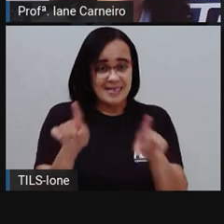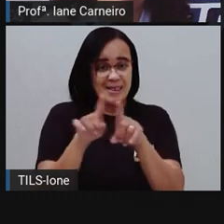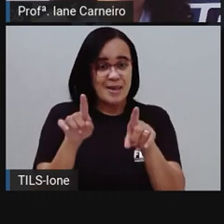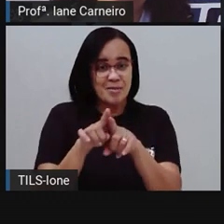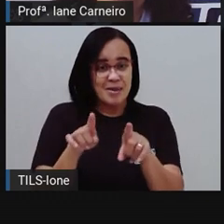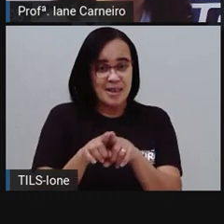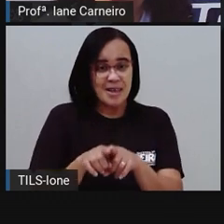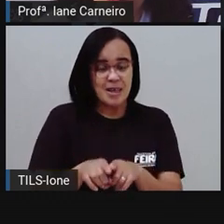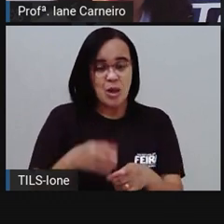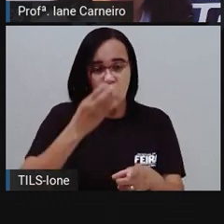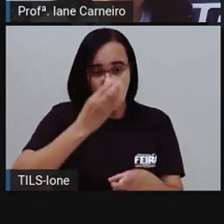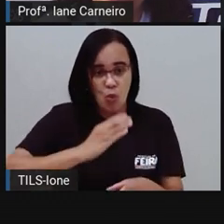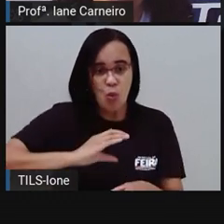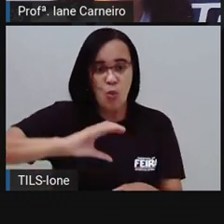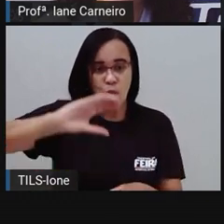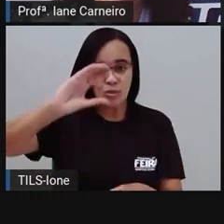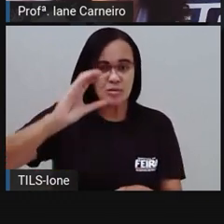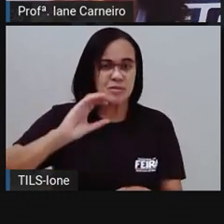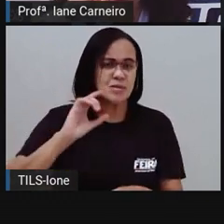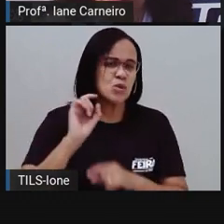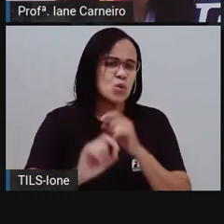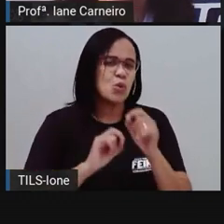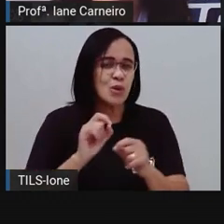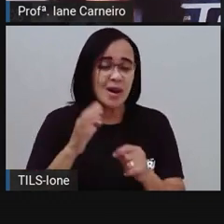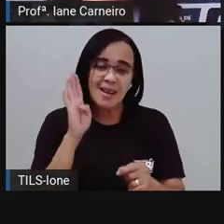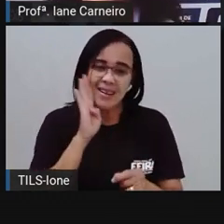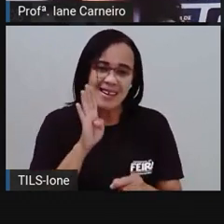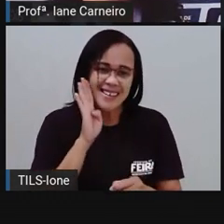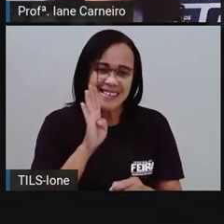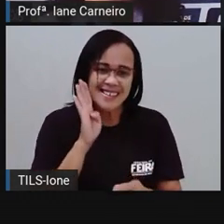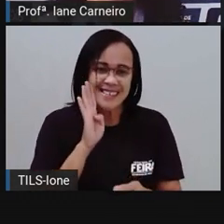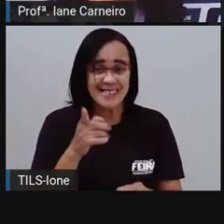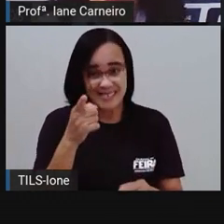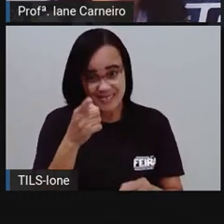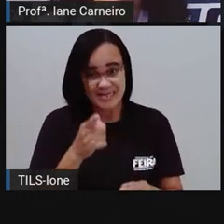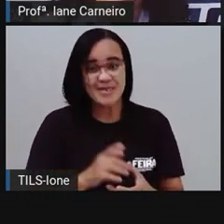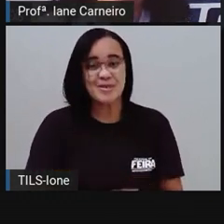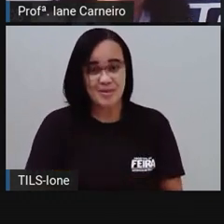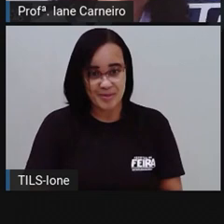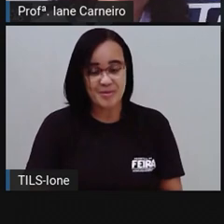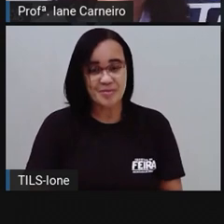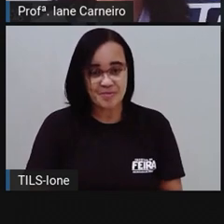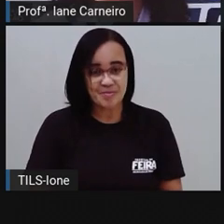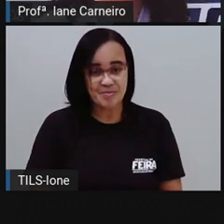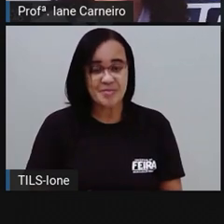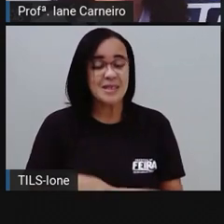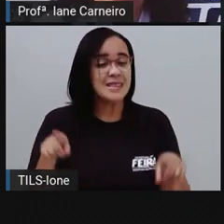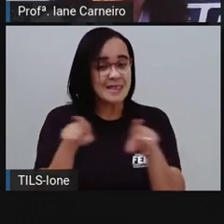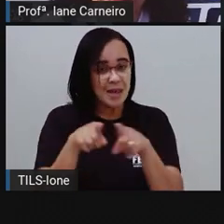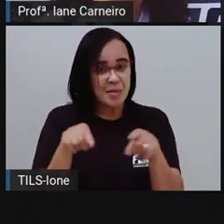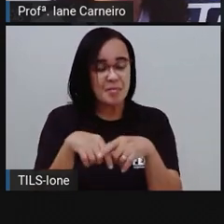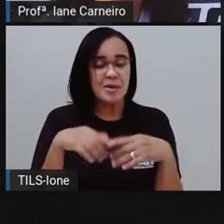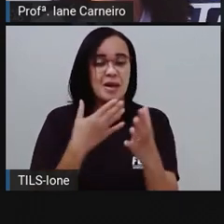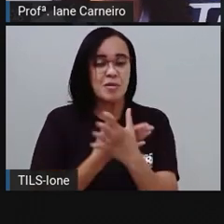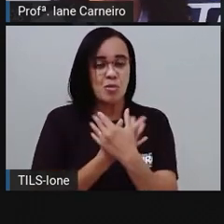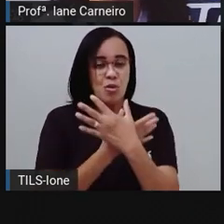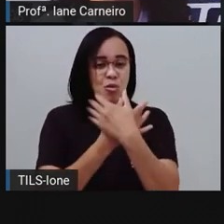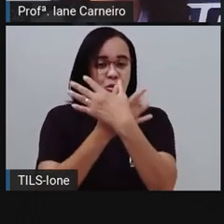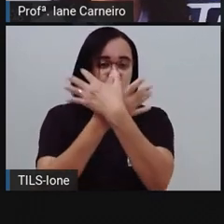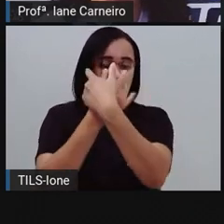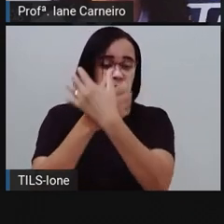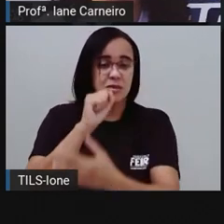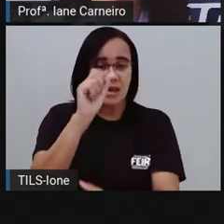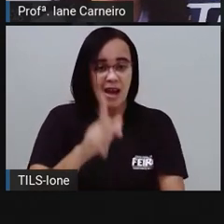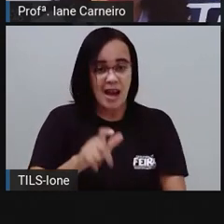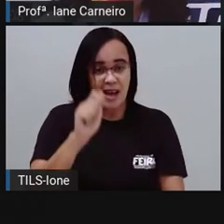elefante colorido voa. Essa é bem legal. E borboleta azul. Essa também é bem bacana, é uma experiência bem